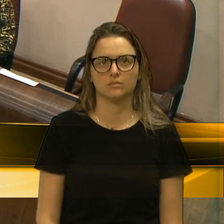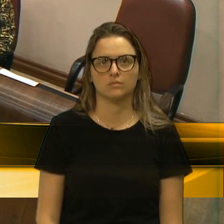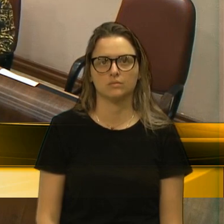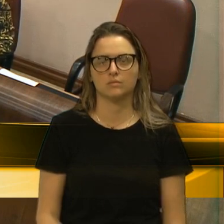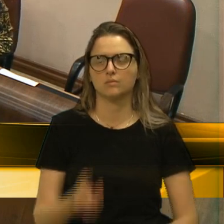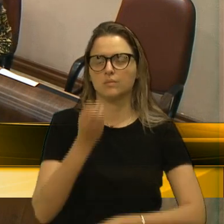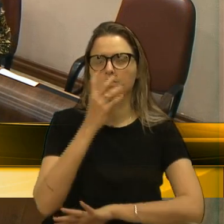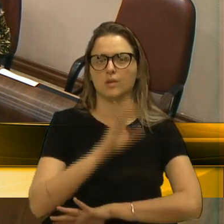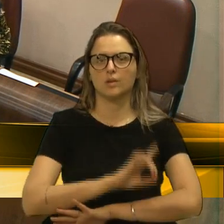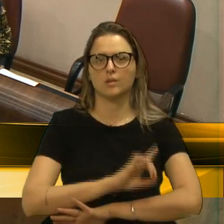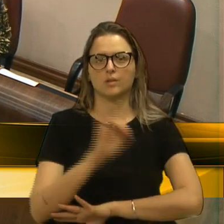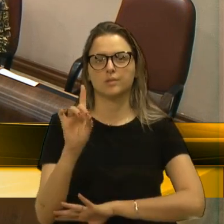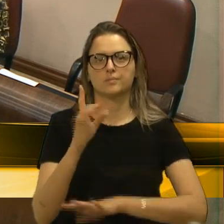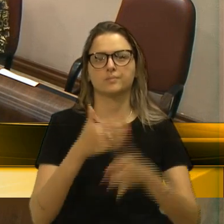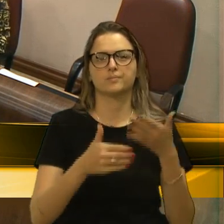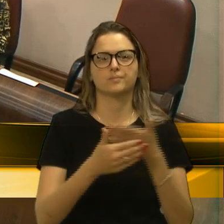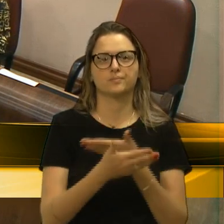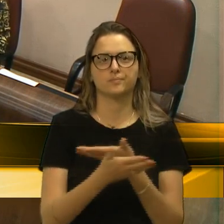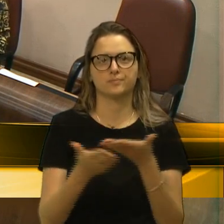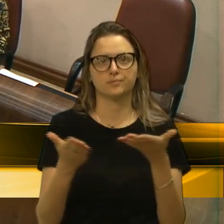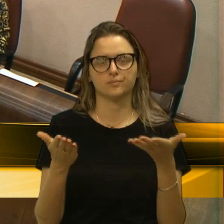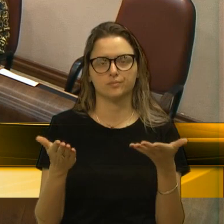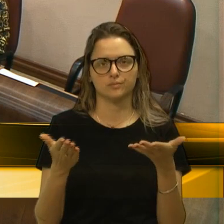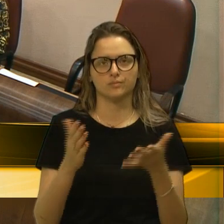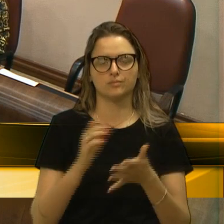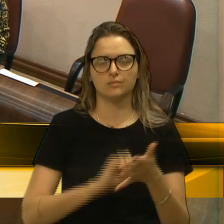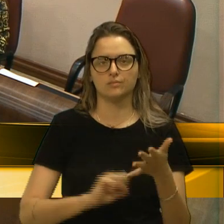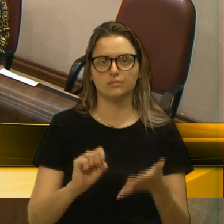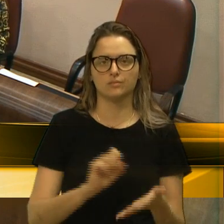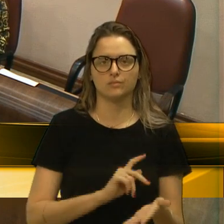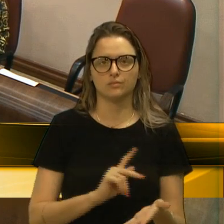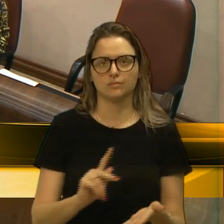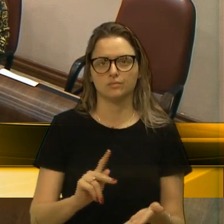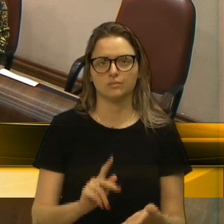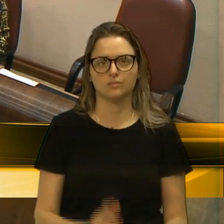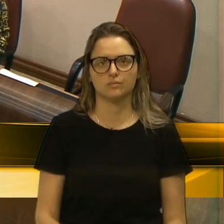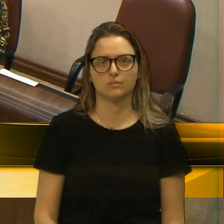Muito bom dia a todos e a todas, senhor presidente,